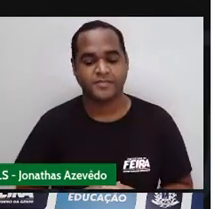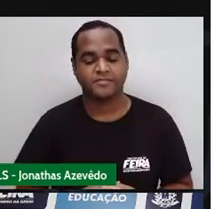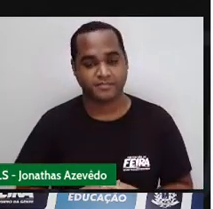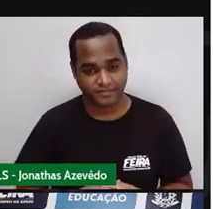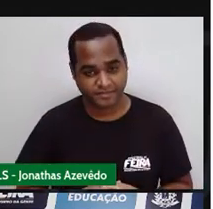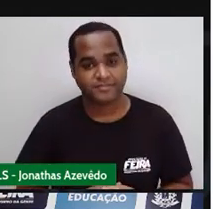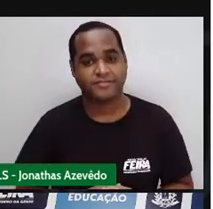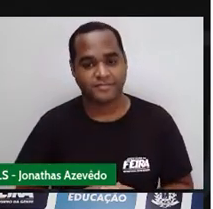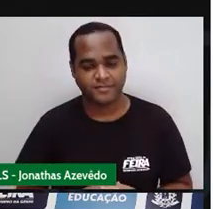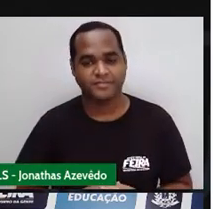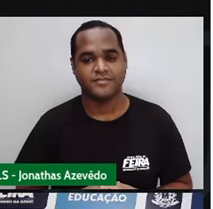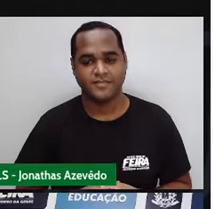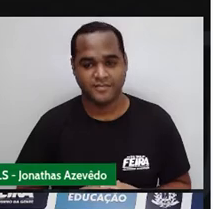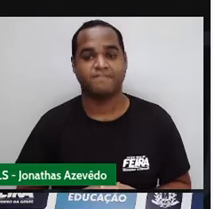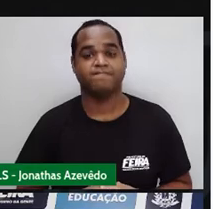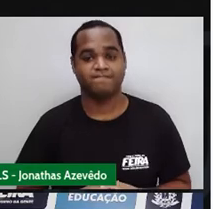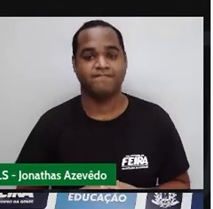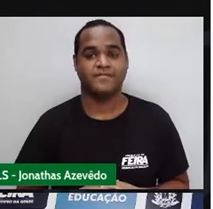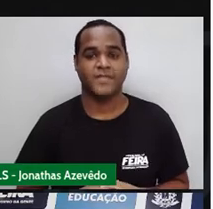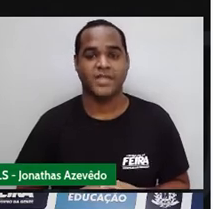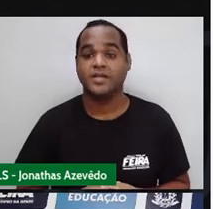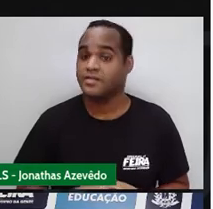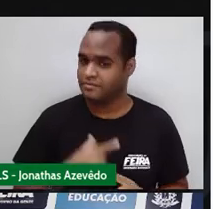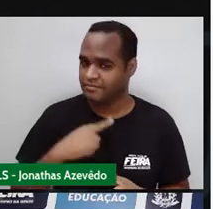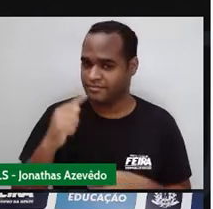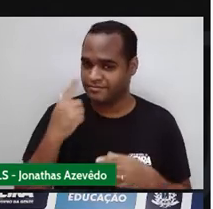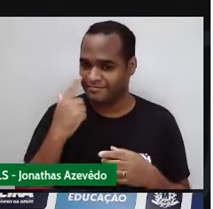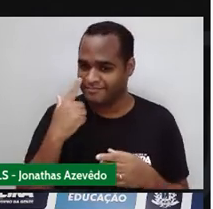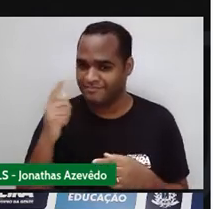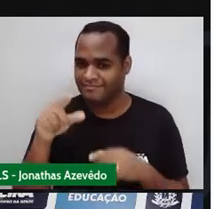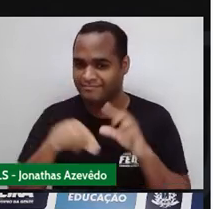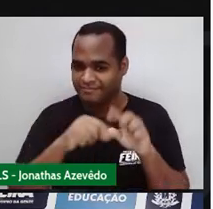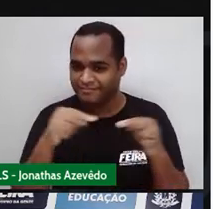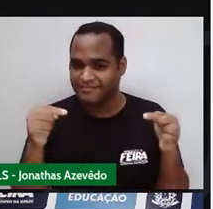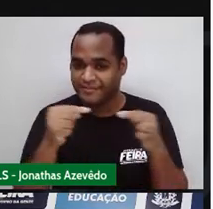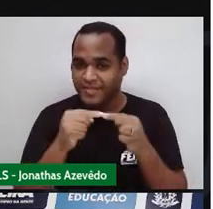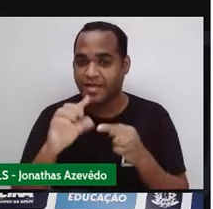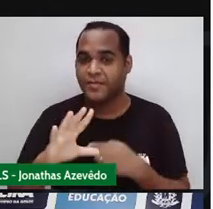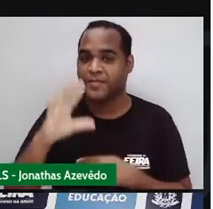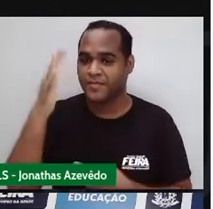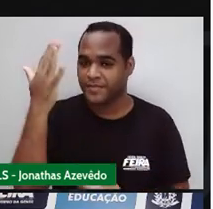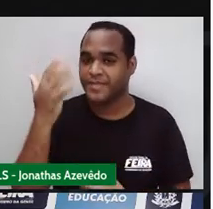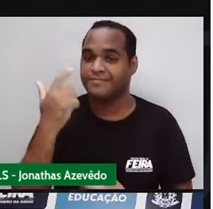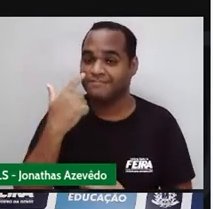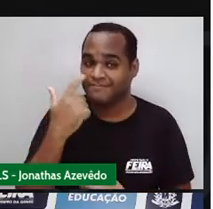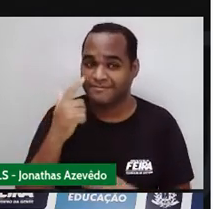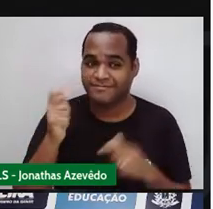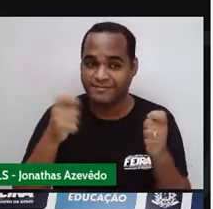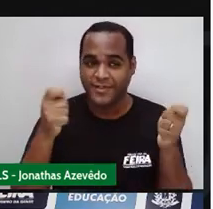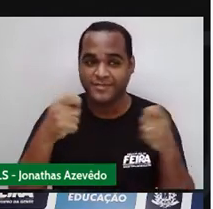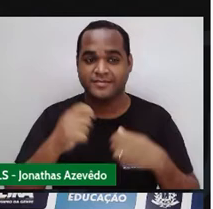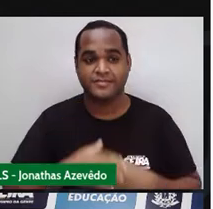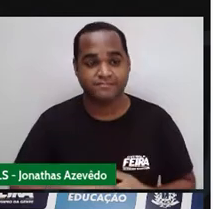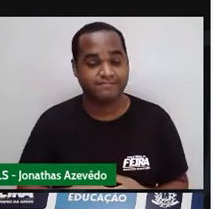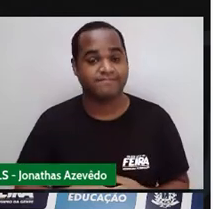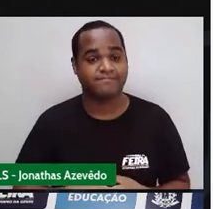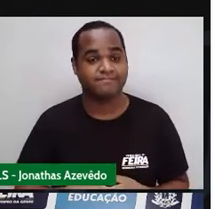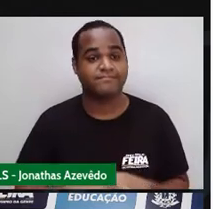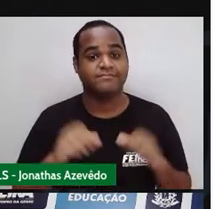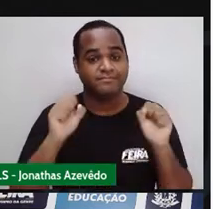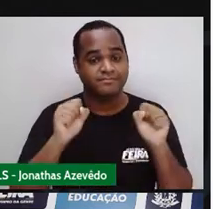Vamos fazer esse truque, vamos fazer a coisa acontecer aqui e agora? Então, para